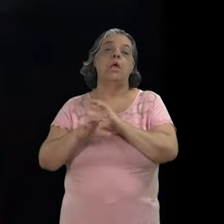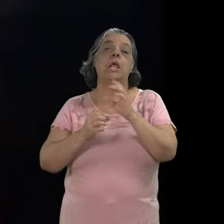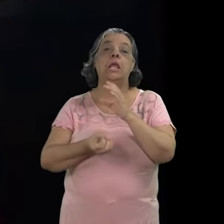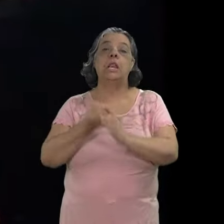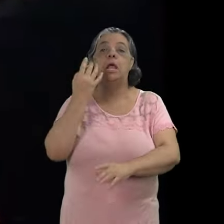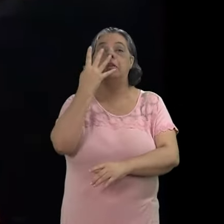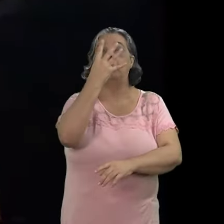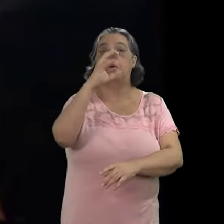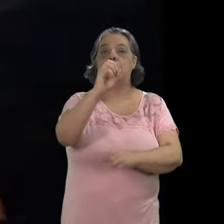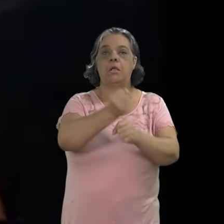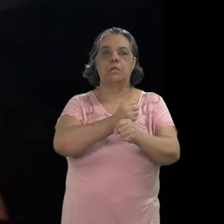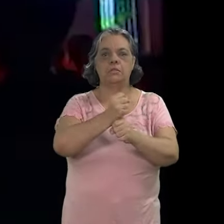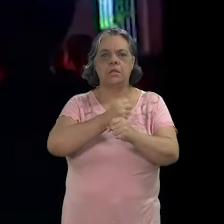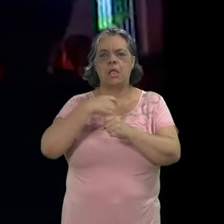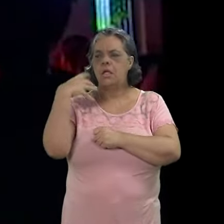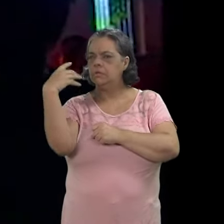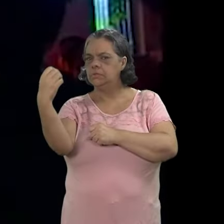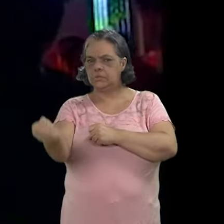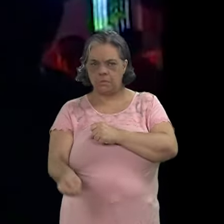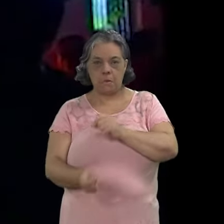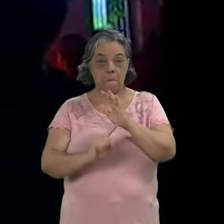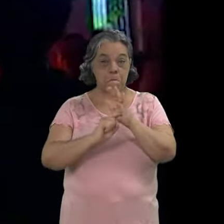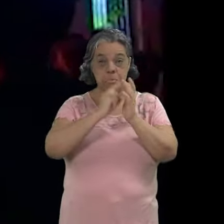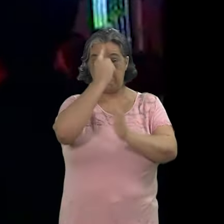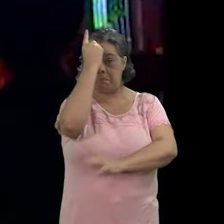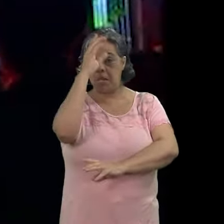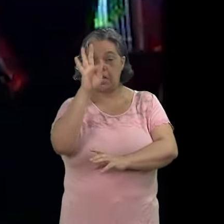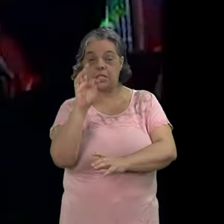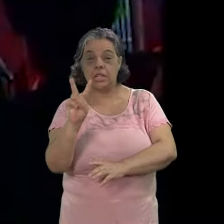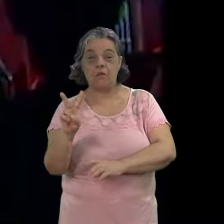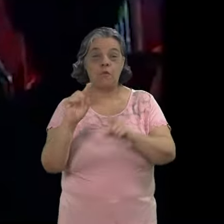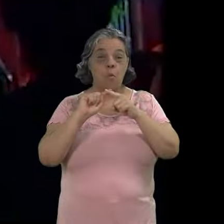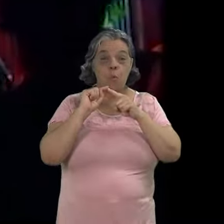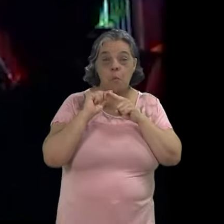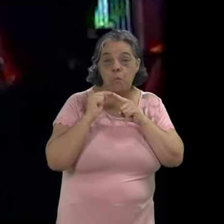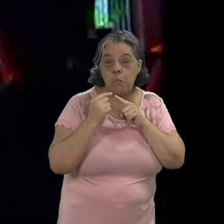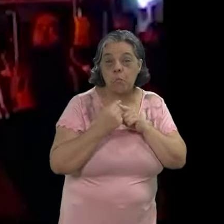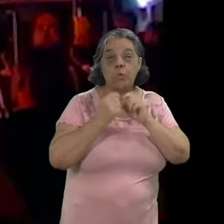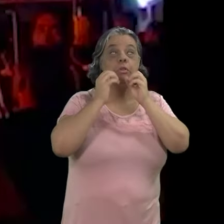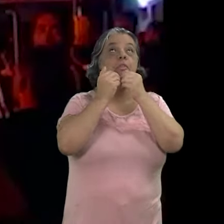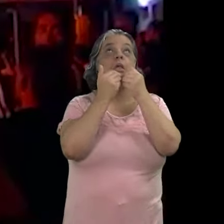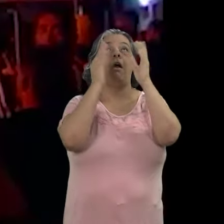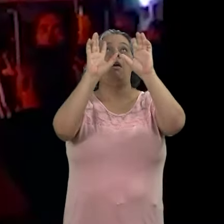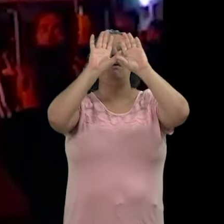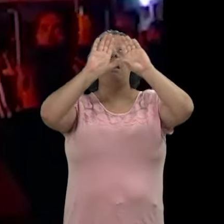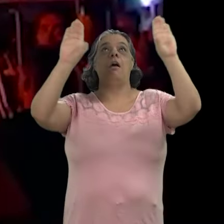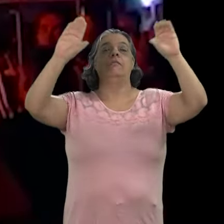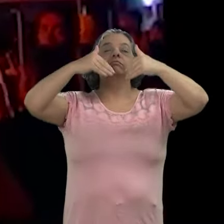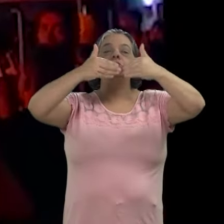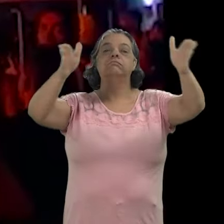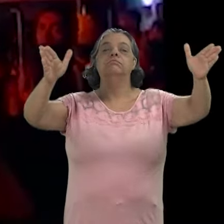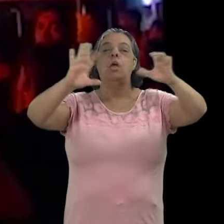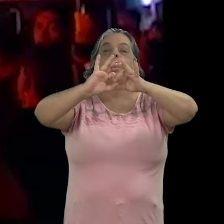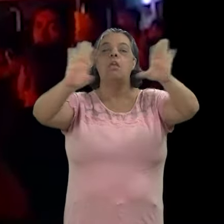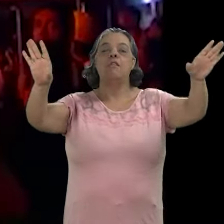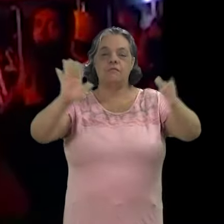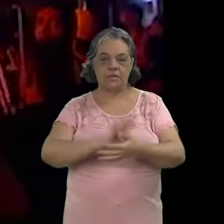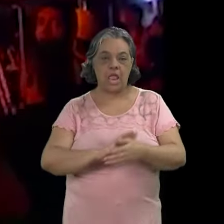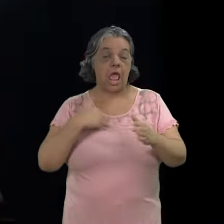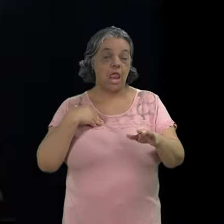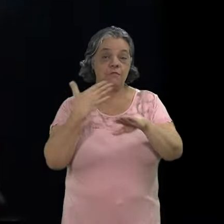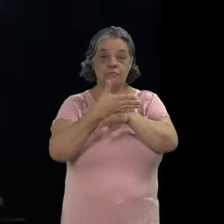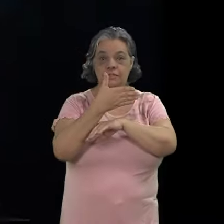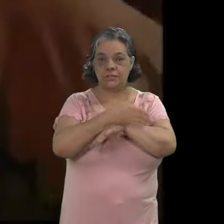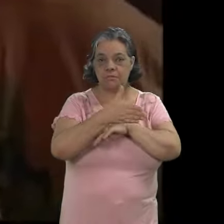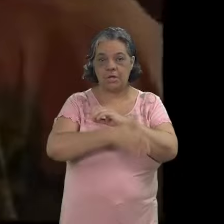criado há 40 anos, chegou a receber o título de primeira TV comunitária a céu aberto das Américas. Ela